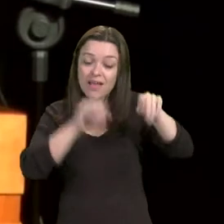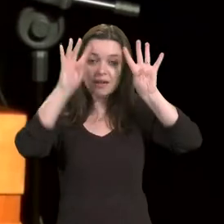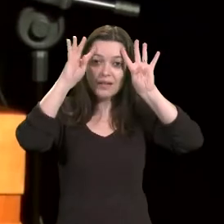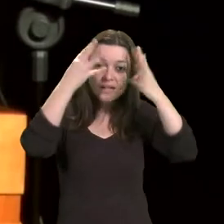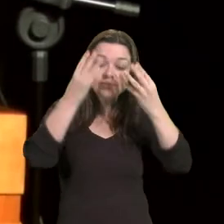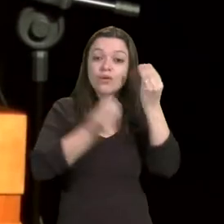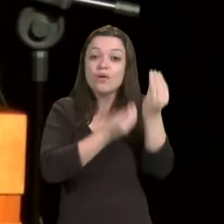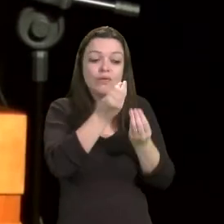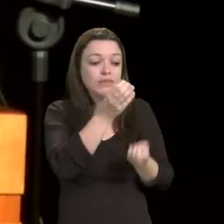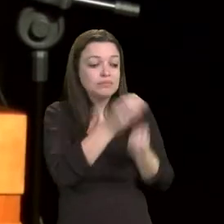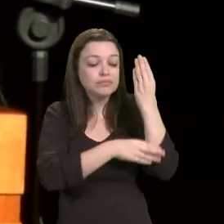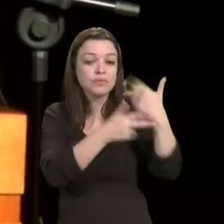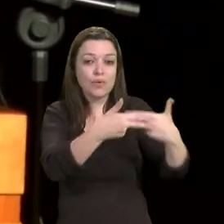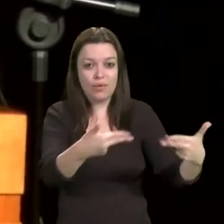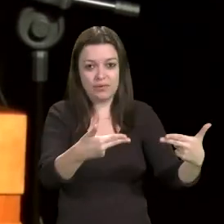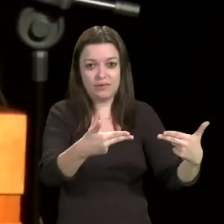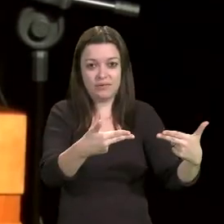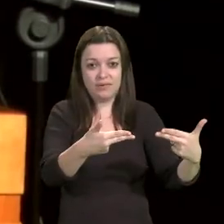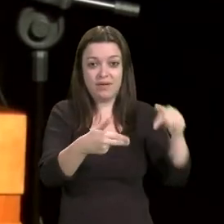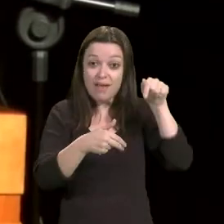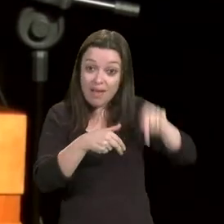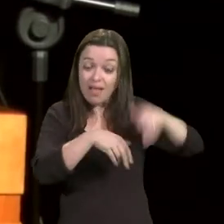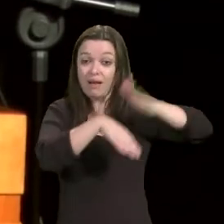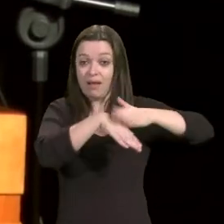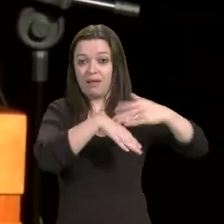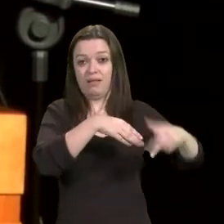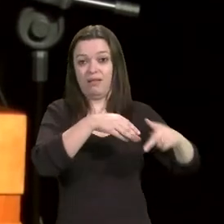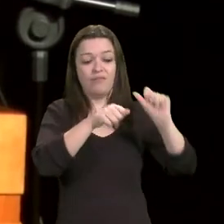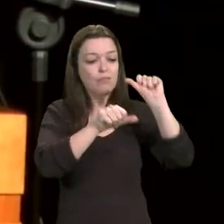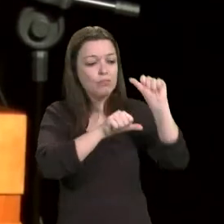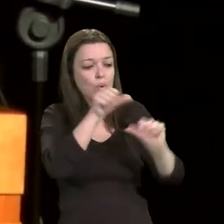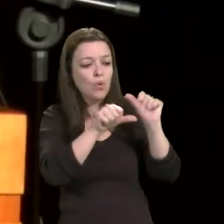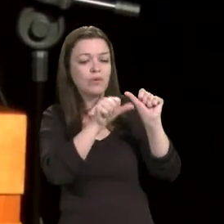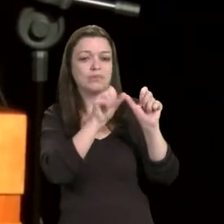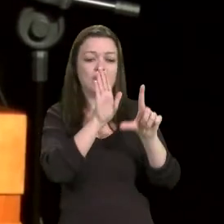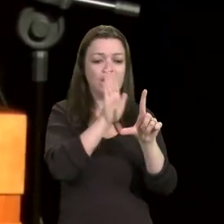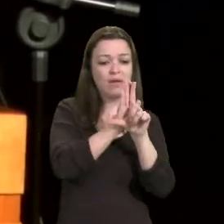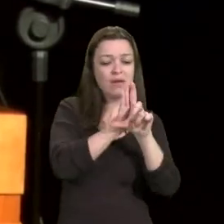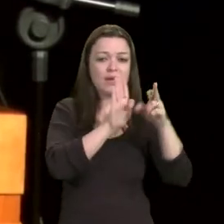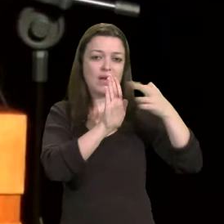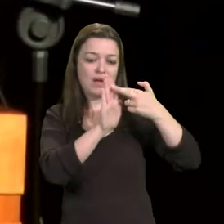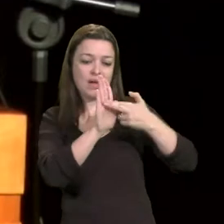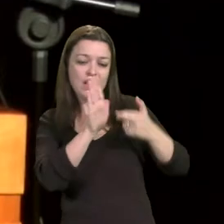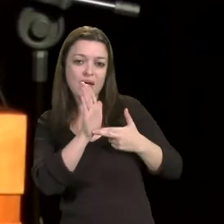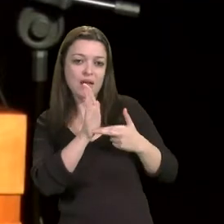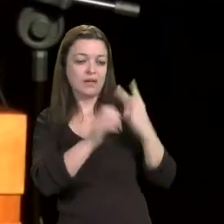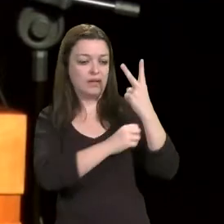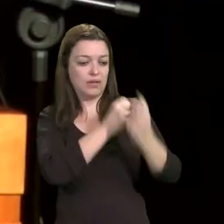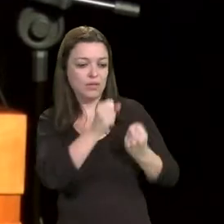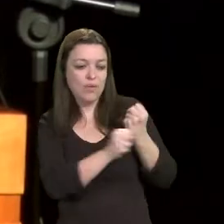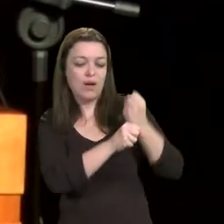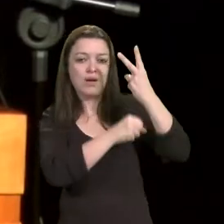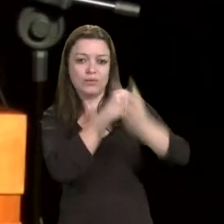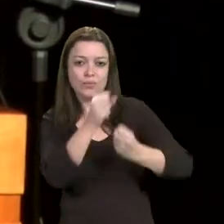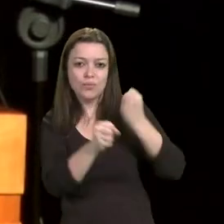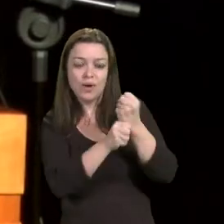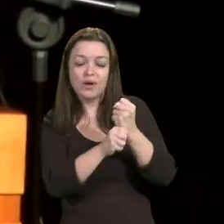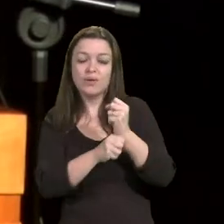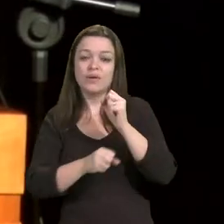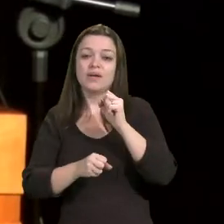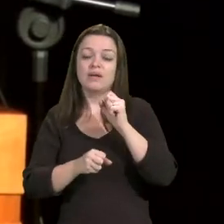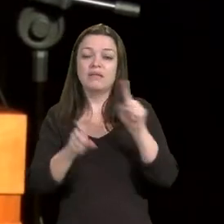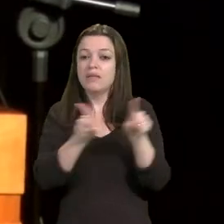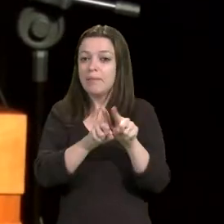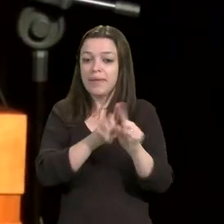poder, ao Legislativo, editar os planos plurianuais, a lei de diretrizes